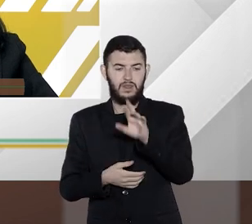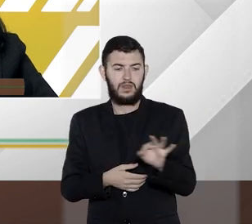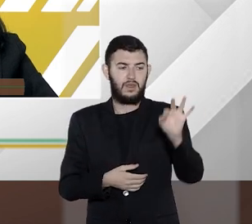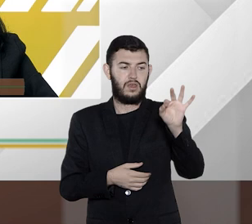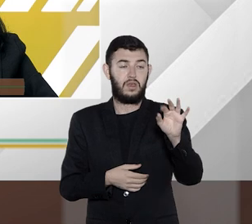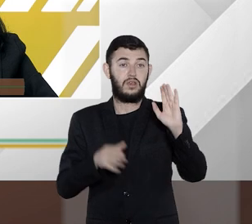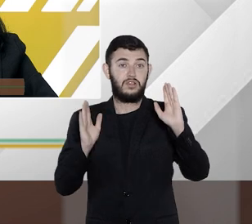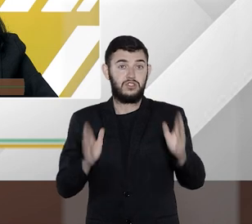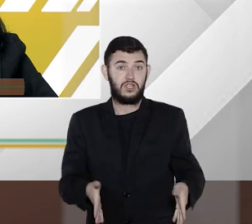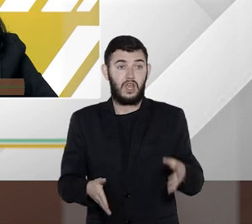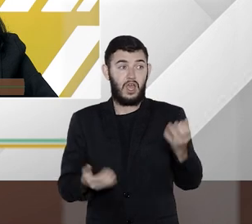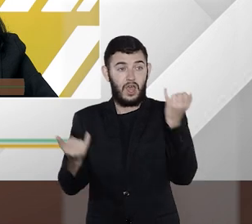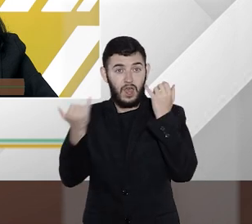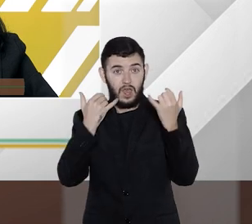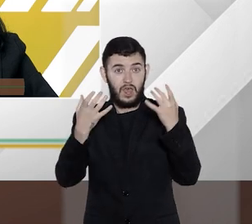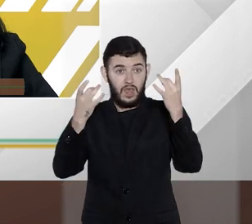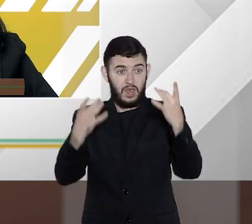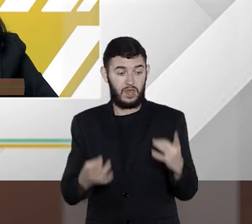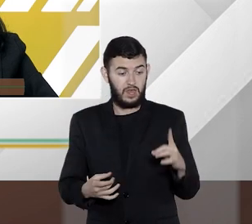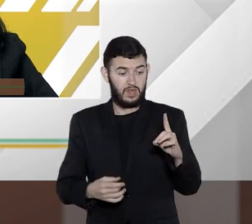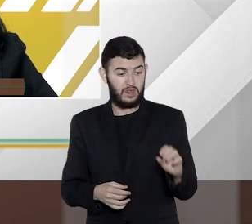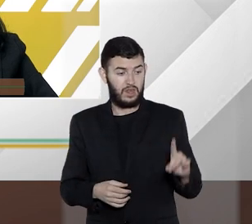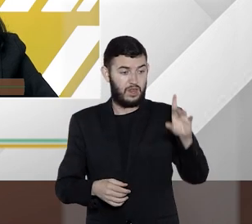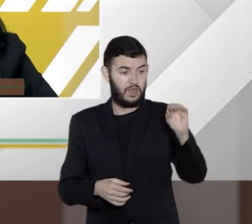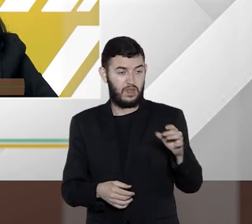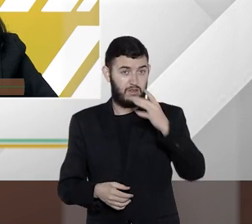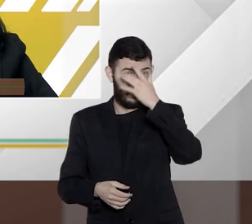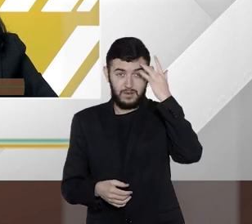faz a mineração dos dados do contribuinte?